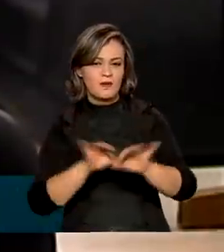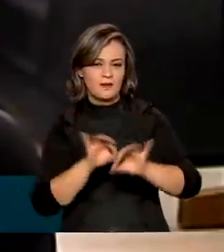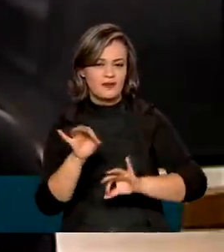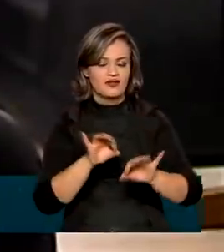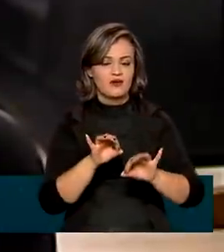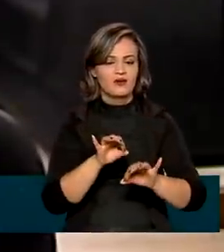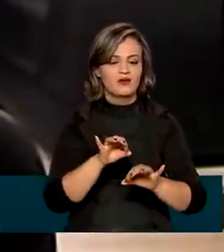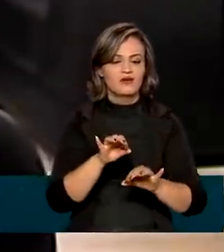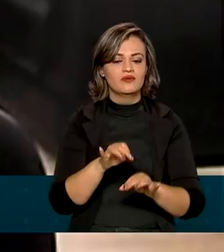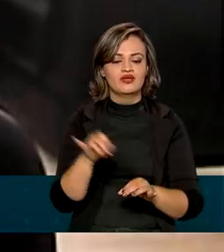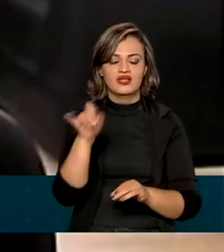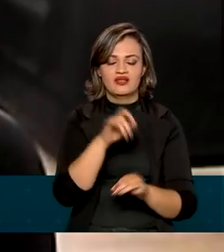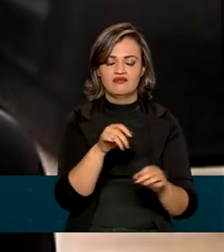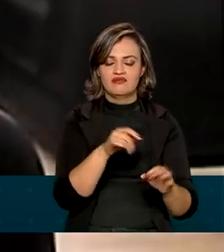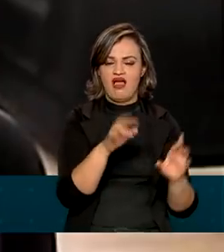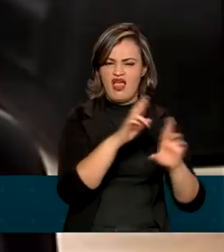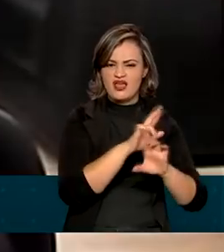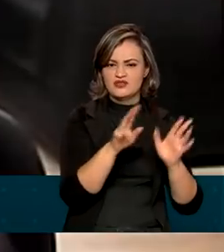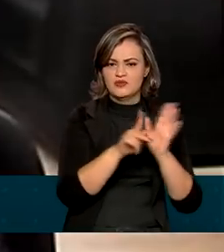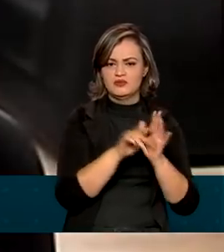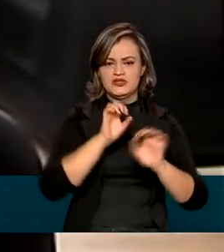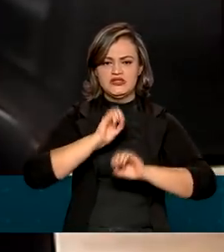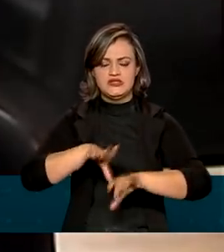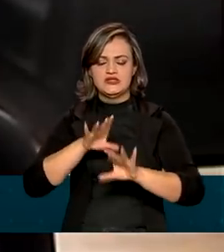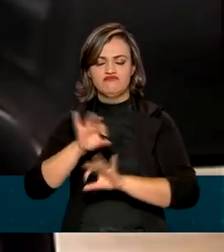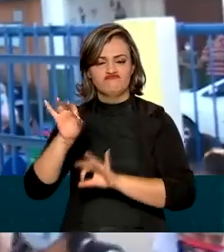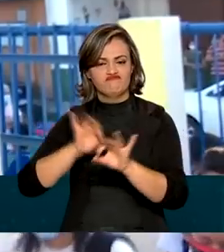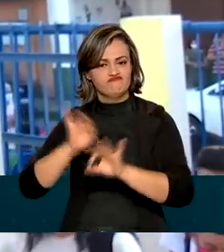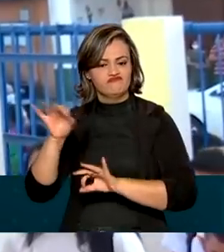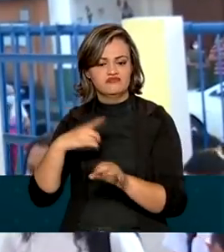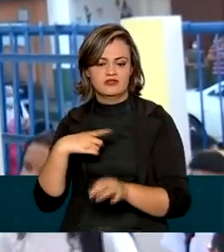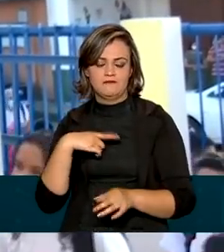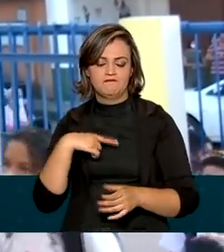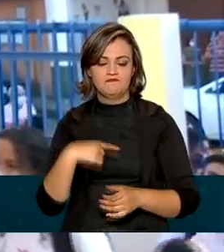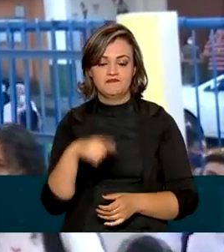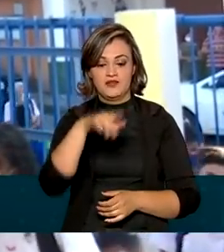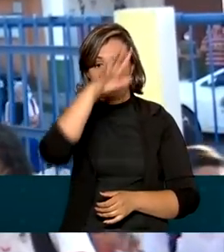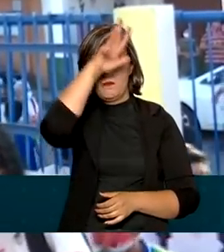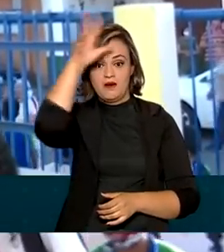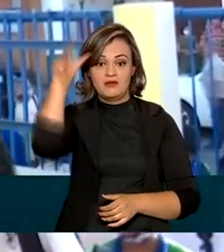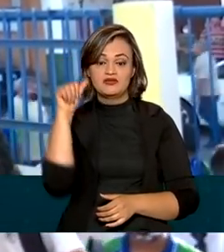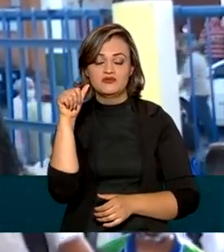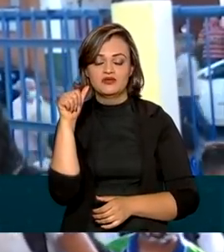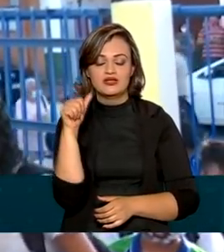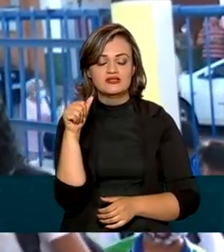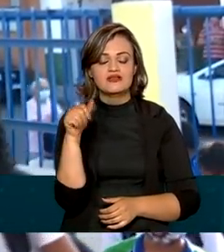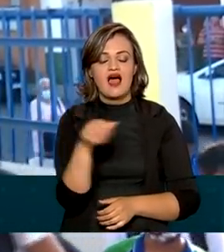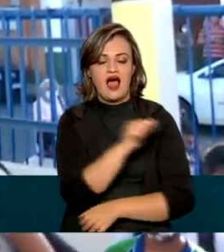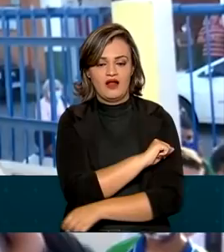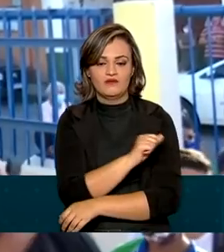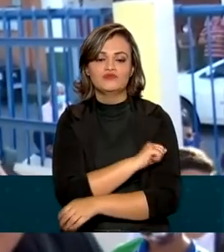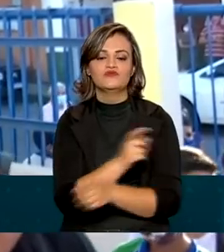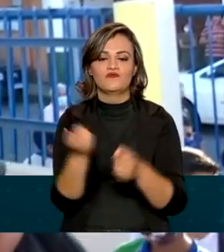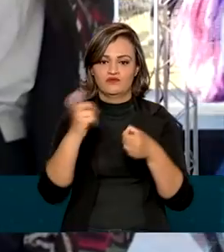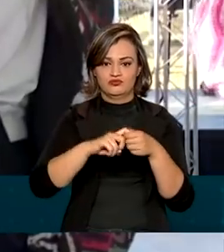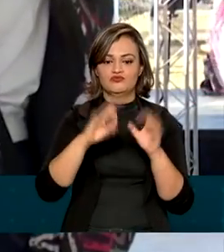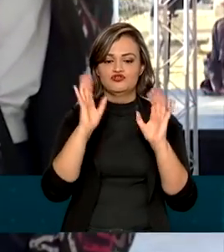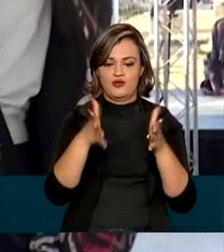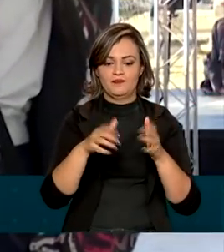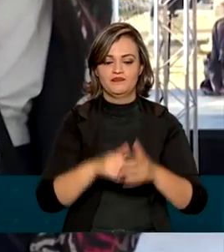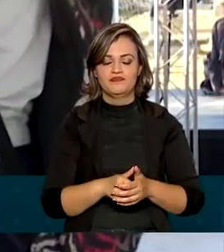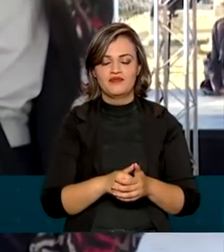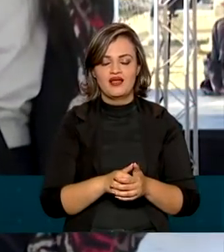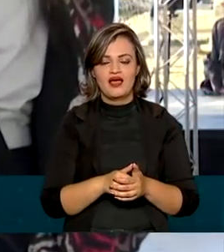que as redes de ensino estão fazendo. No Amazonas, boa parte dos alunos já está na escola.